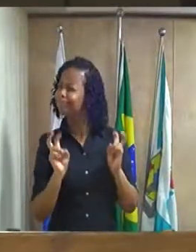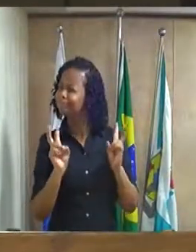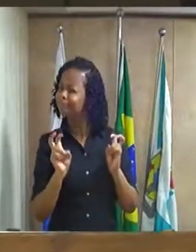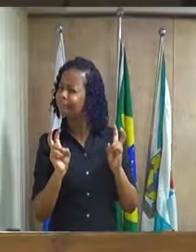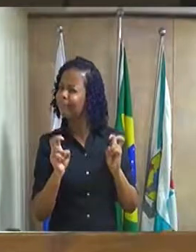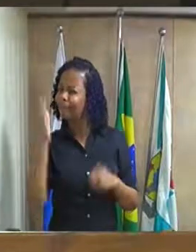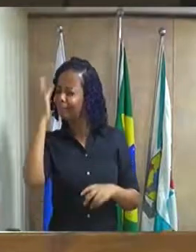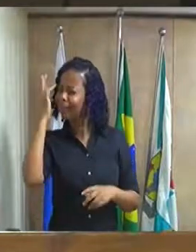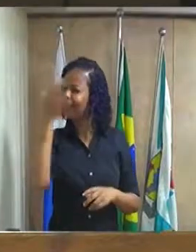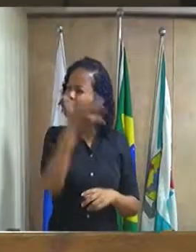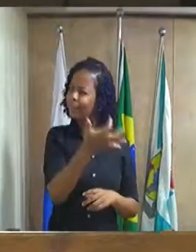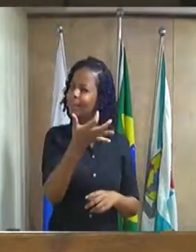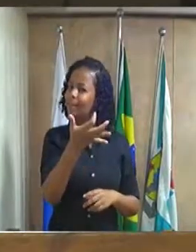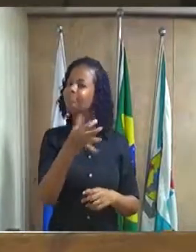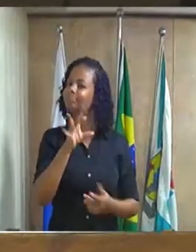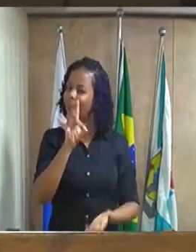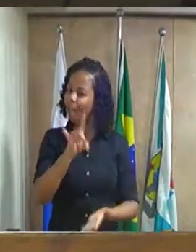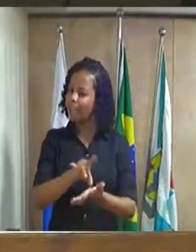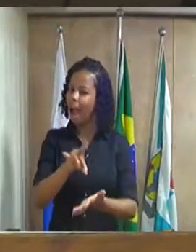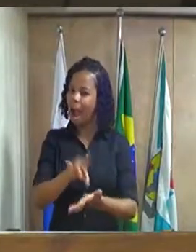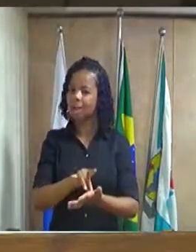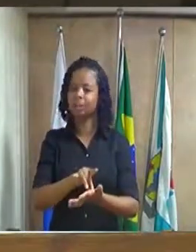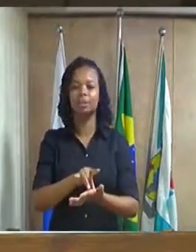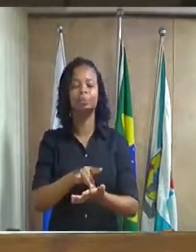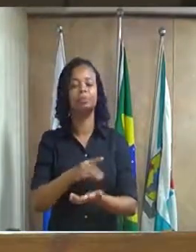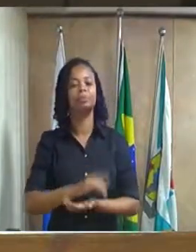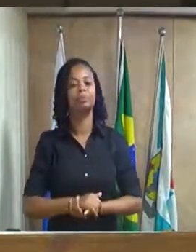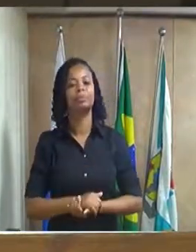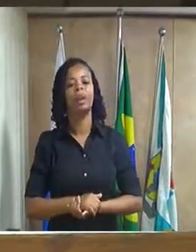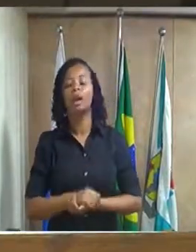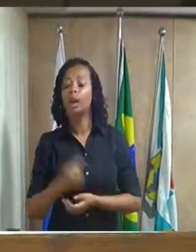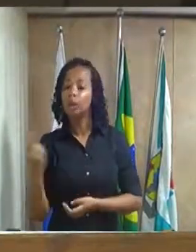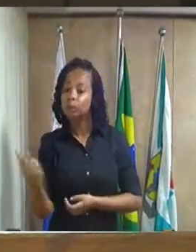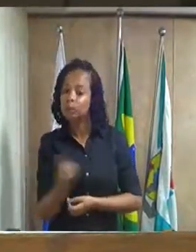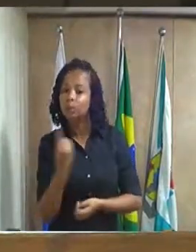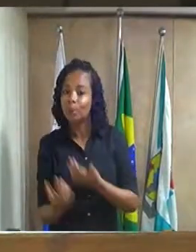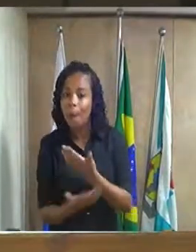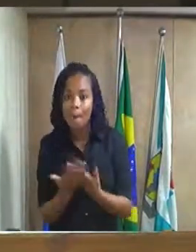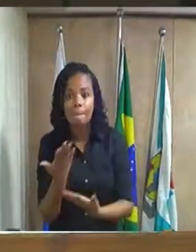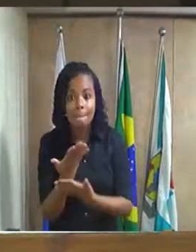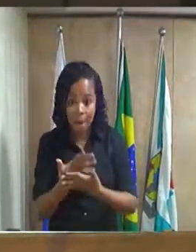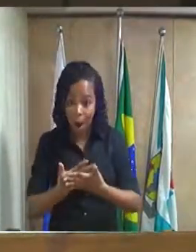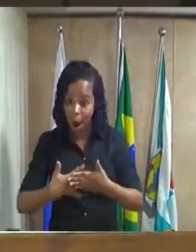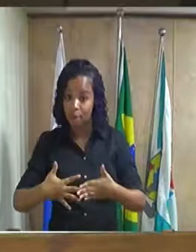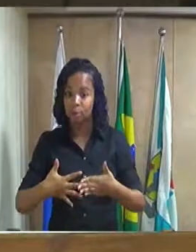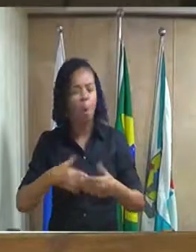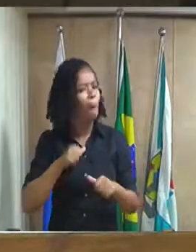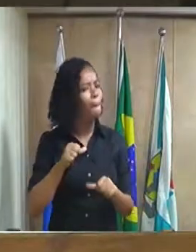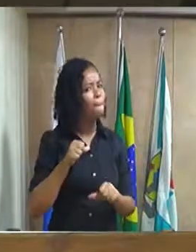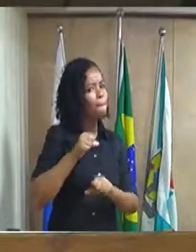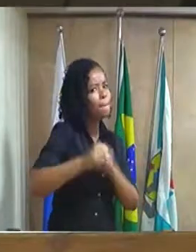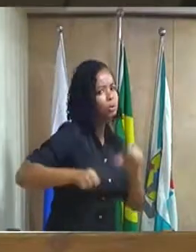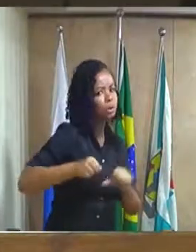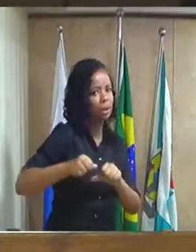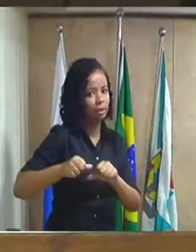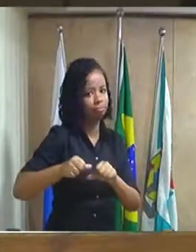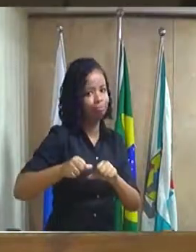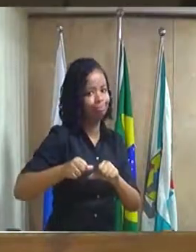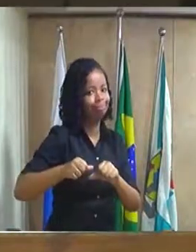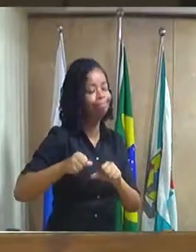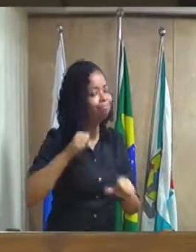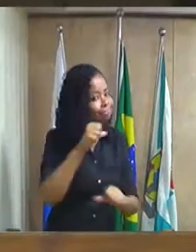a decisão, né, vereador Ivan, em nossas mãos, de mudar todo esse quadro aí,